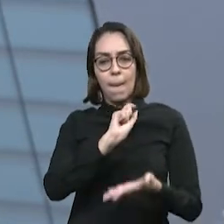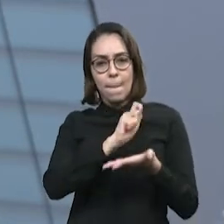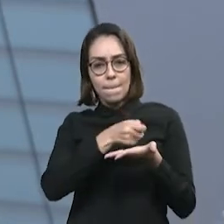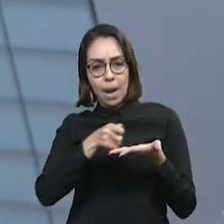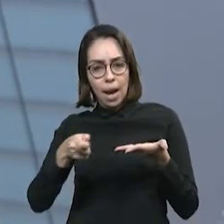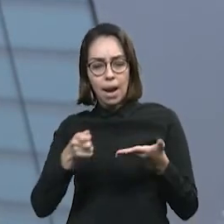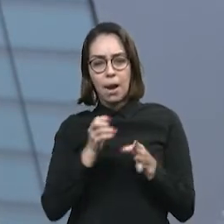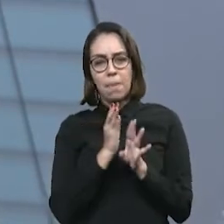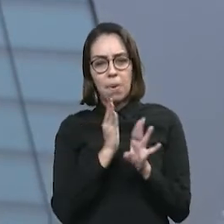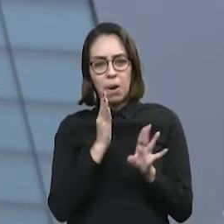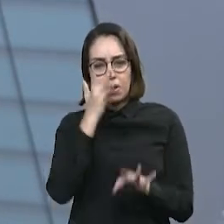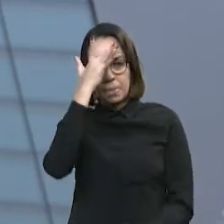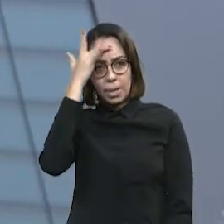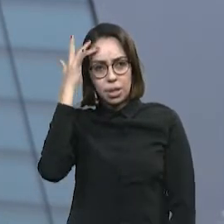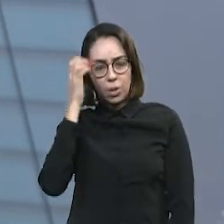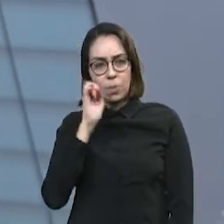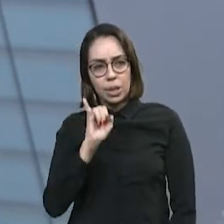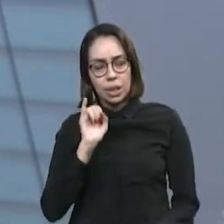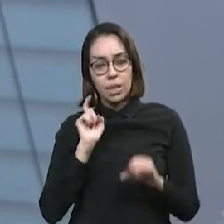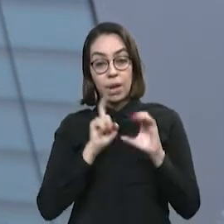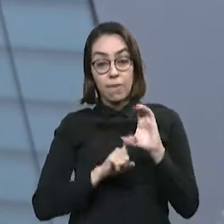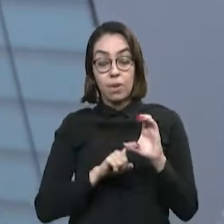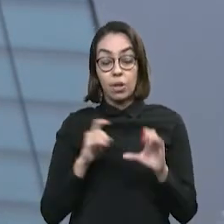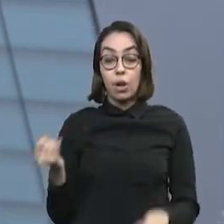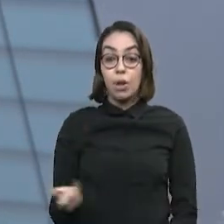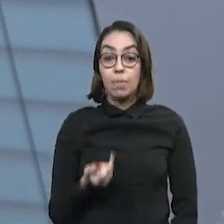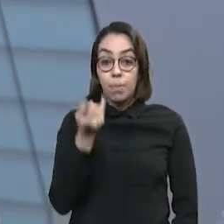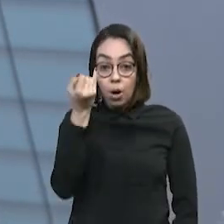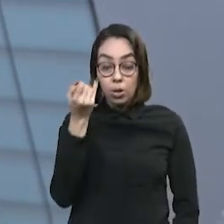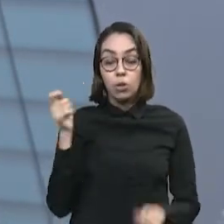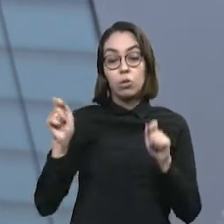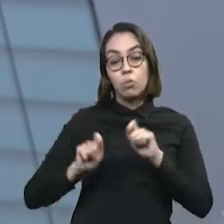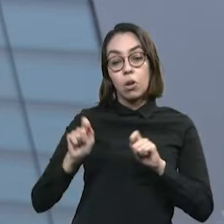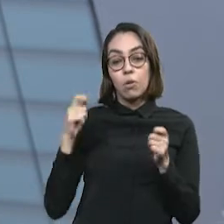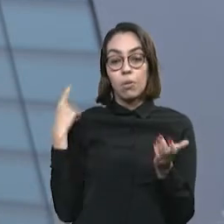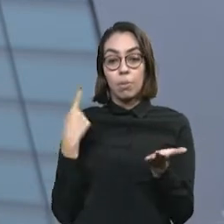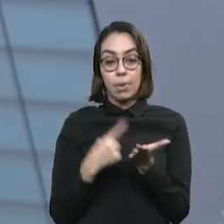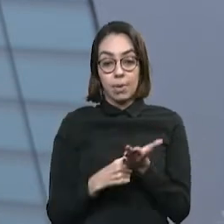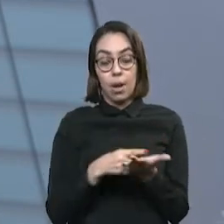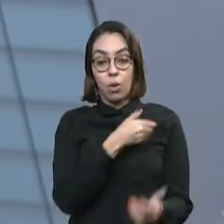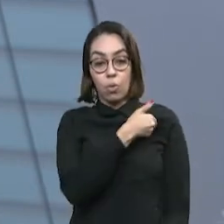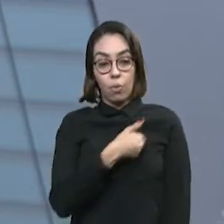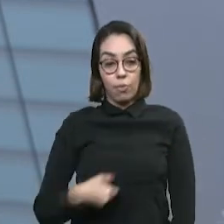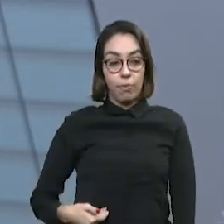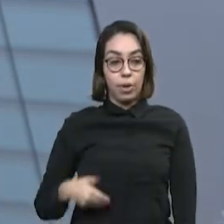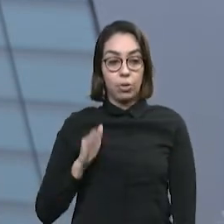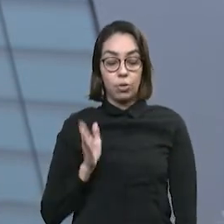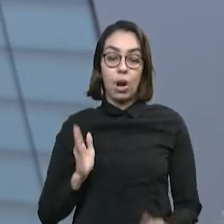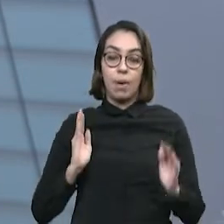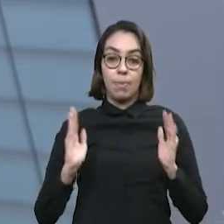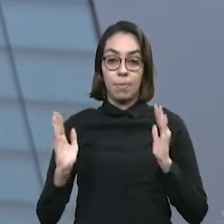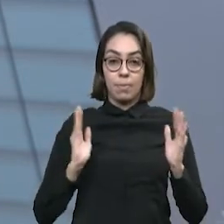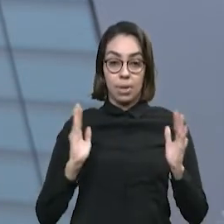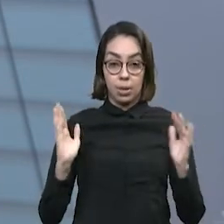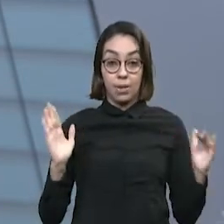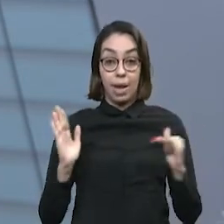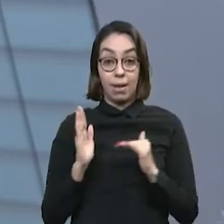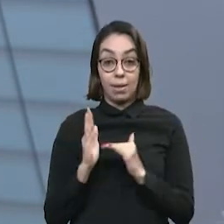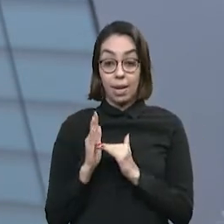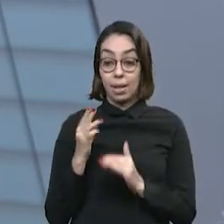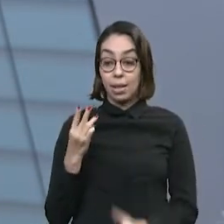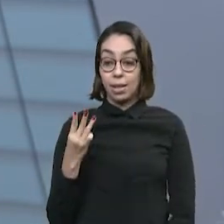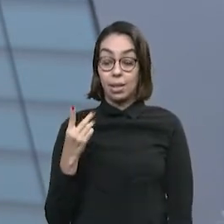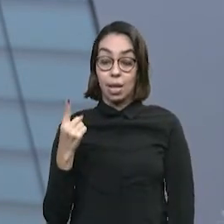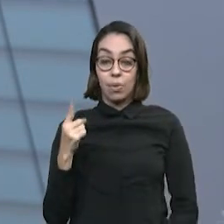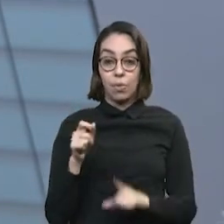dessa história. É importante a adesão a esse pacote que está sendo lançado pelo governo. O prazo para a regularização dos débitos vai até só o dia 31